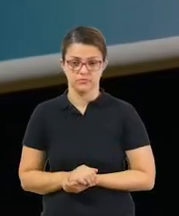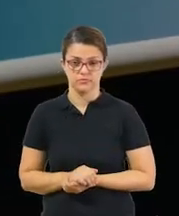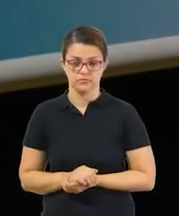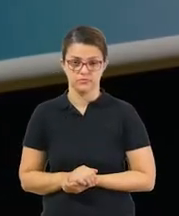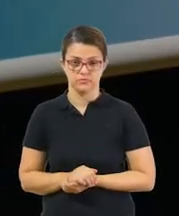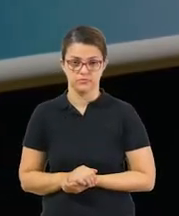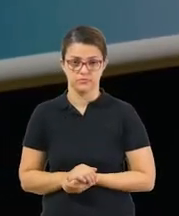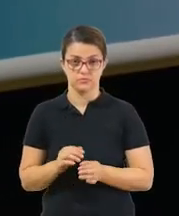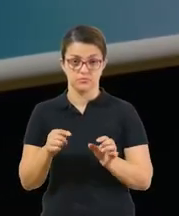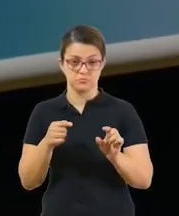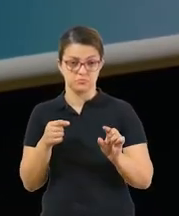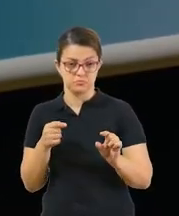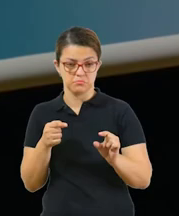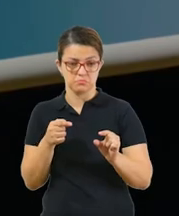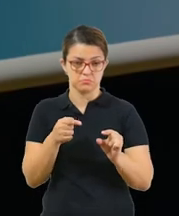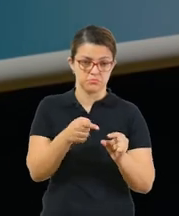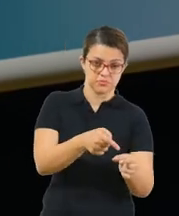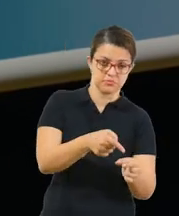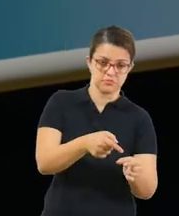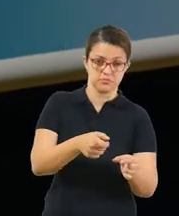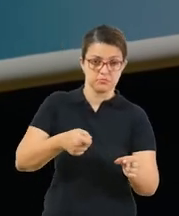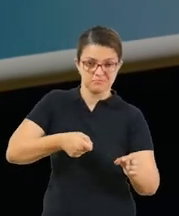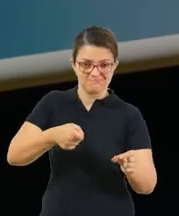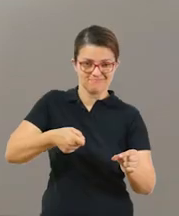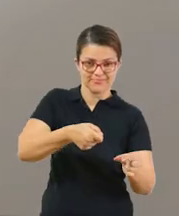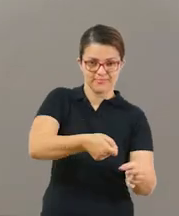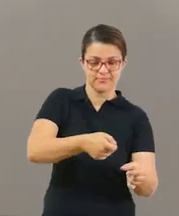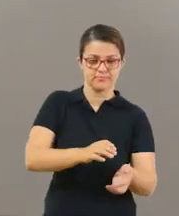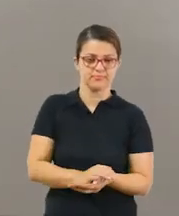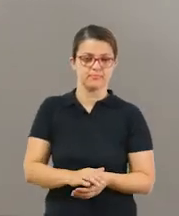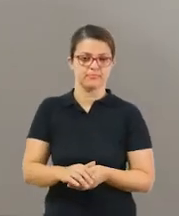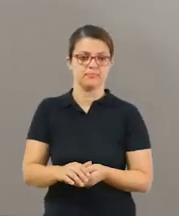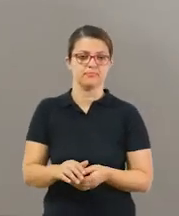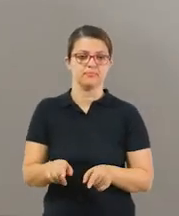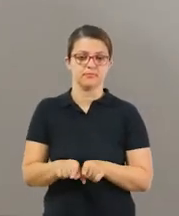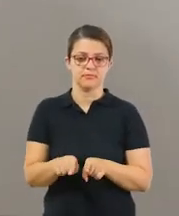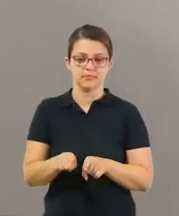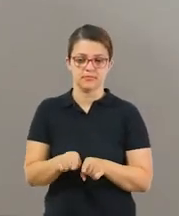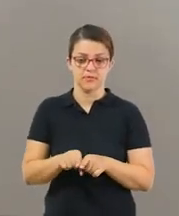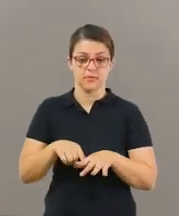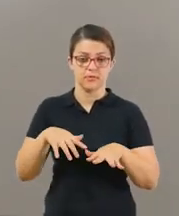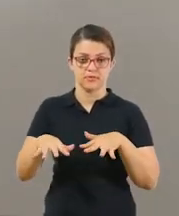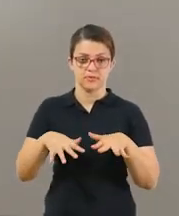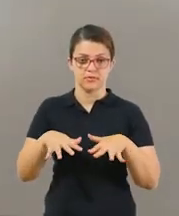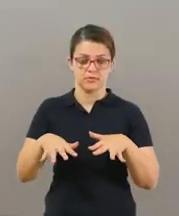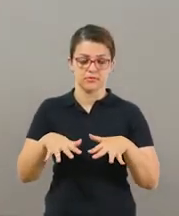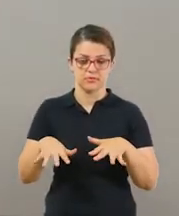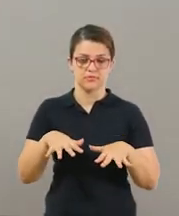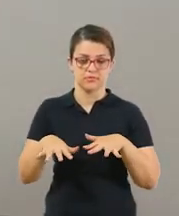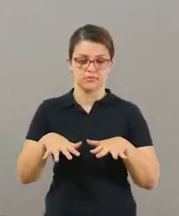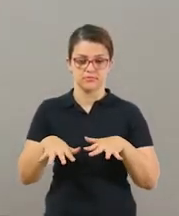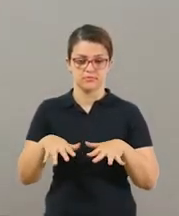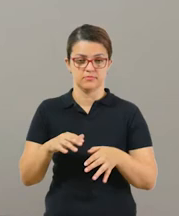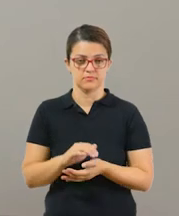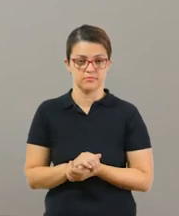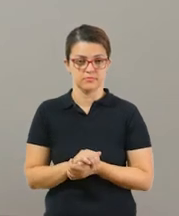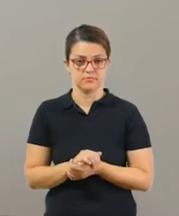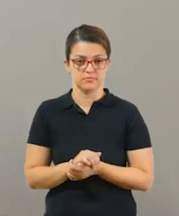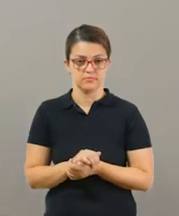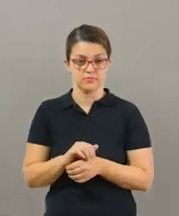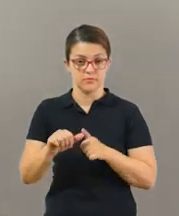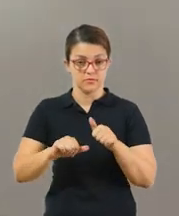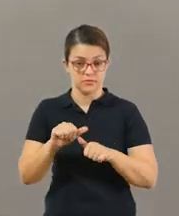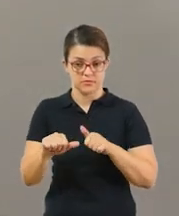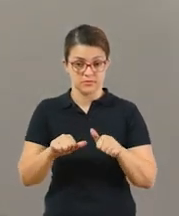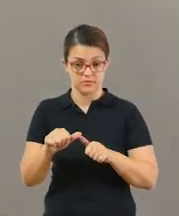Ter prestreza no movimento para poder derrubar. Tudo bem? Você pode variar também incluindo movimentação, tá? Então, ó. Levanta o